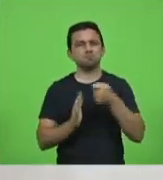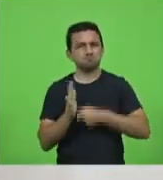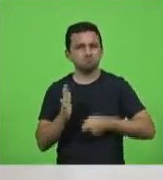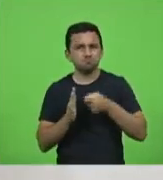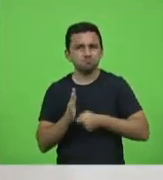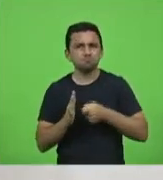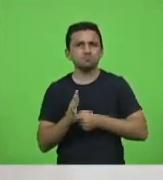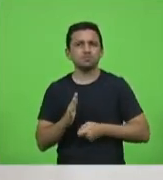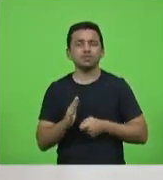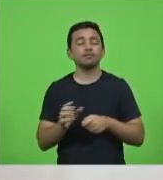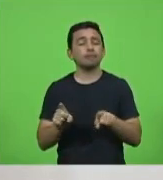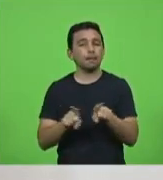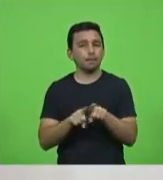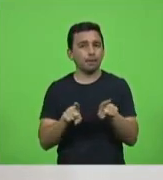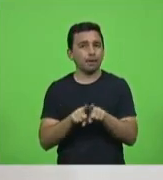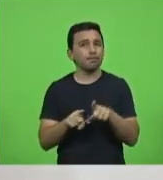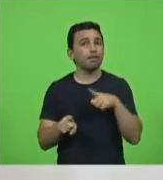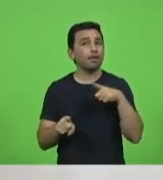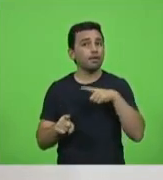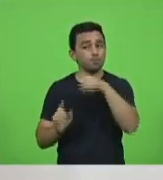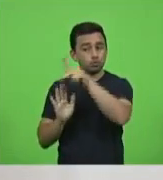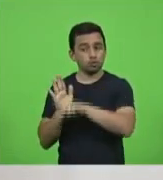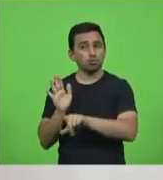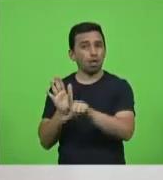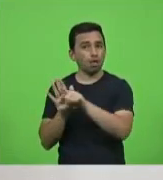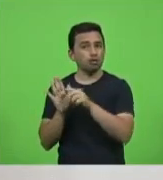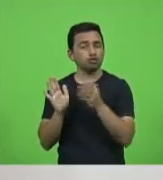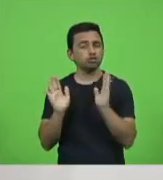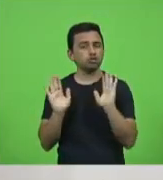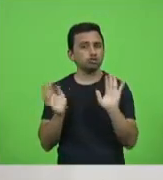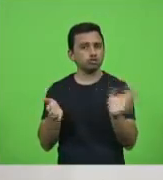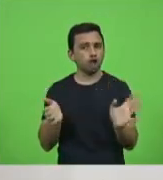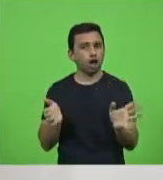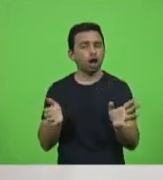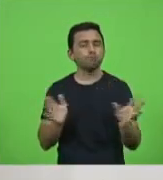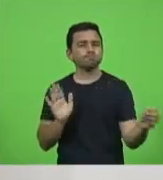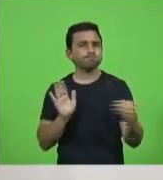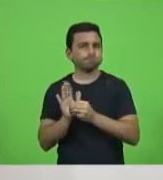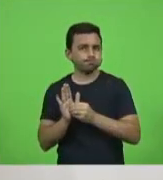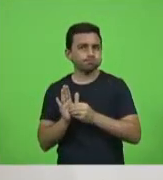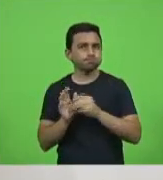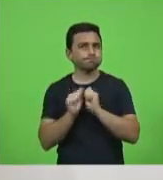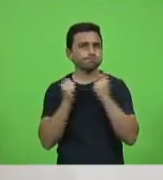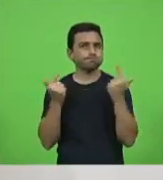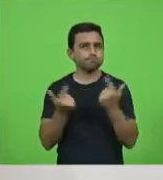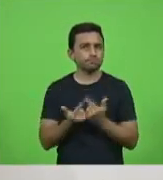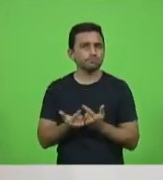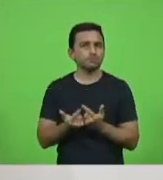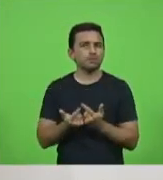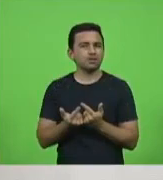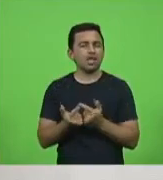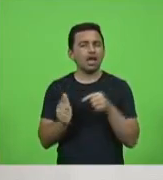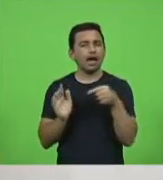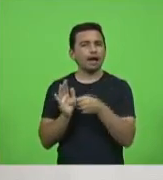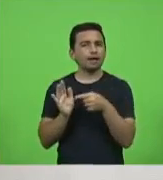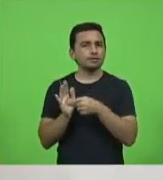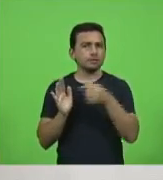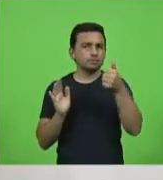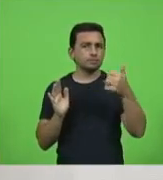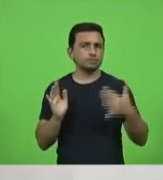inclusive, temos um projeto de lei protocolado na casa, em que concede